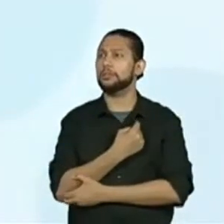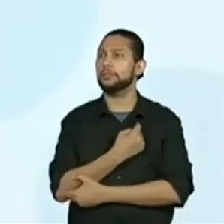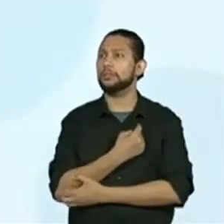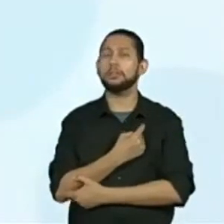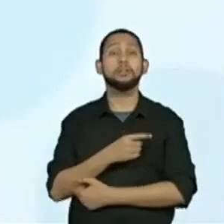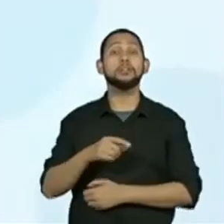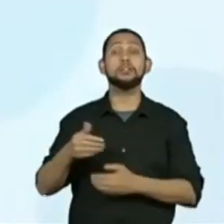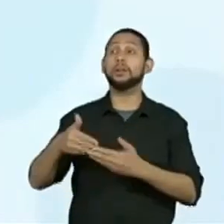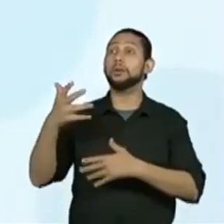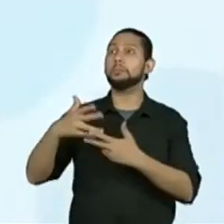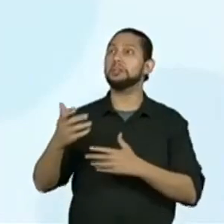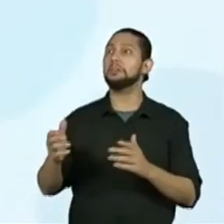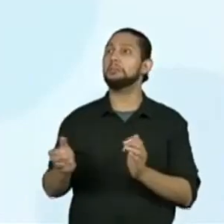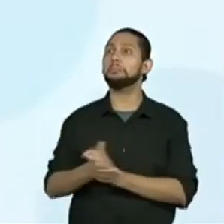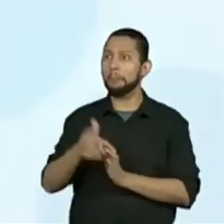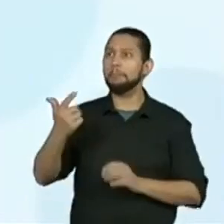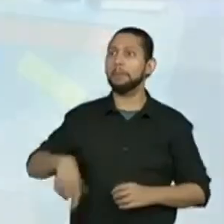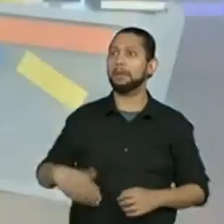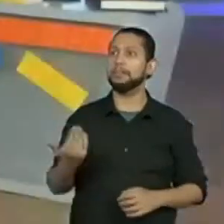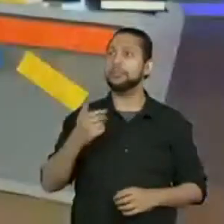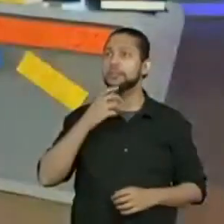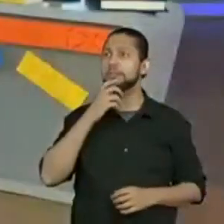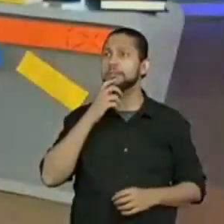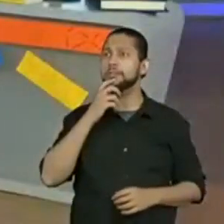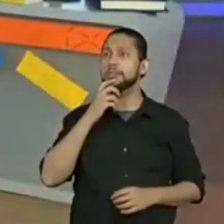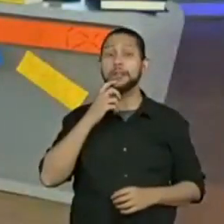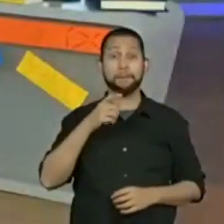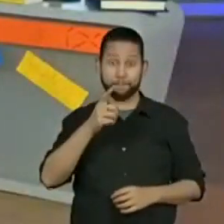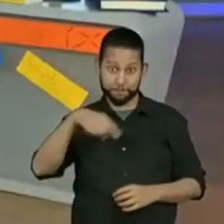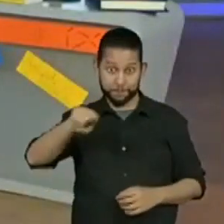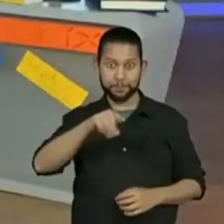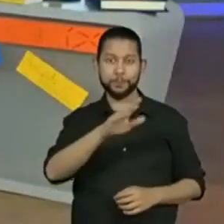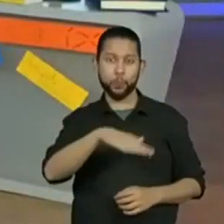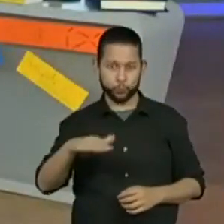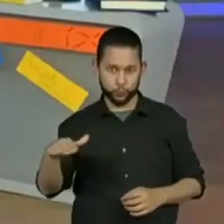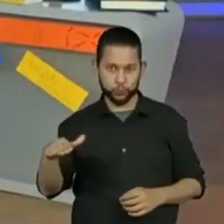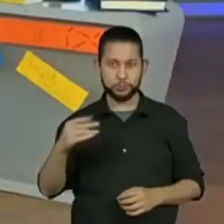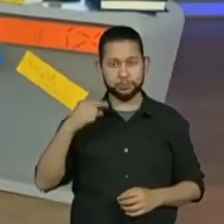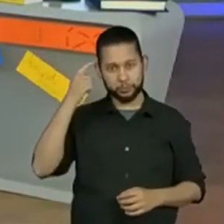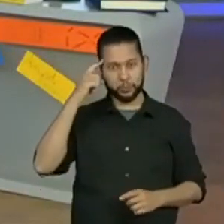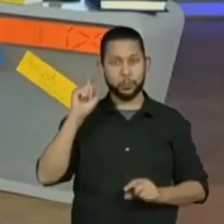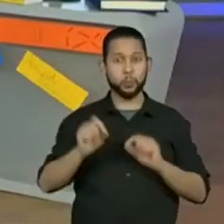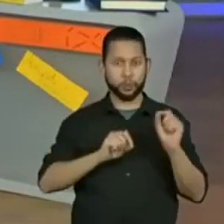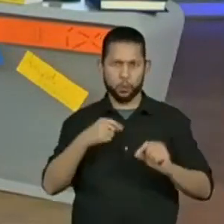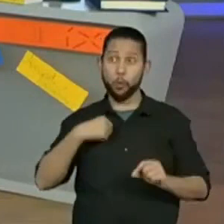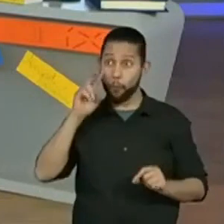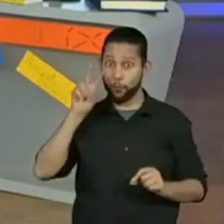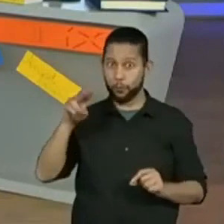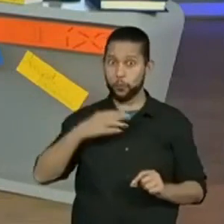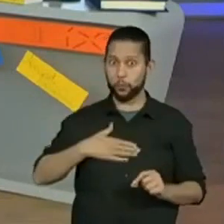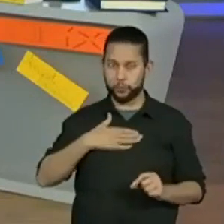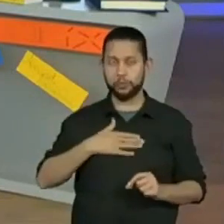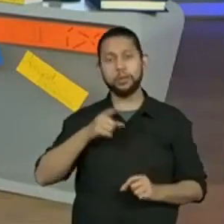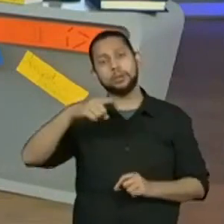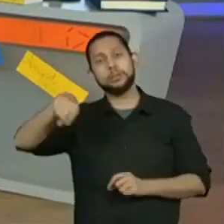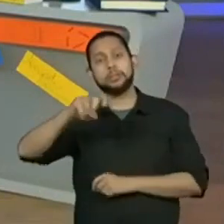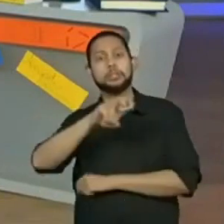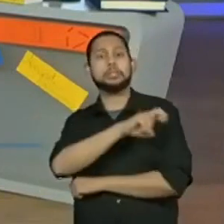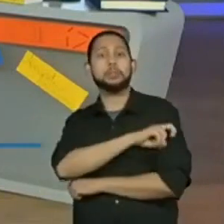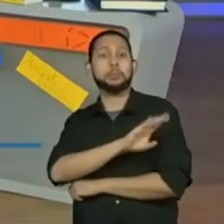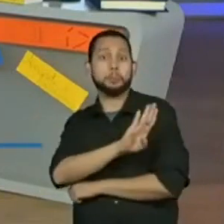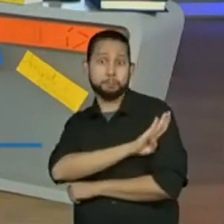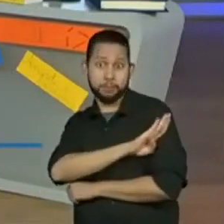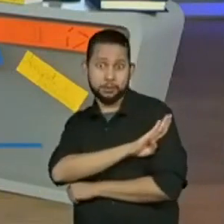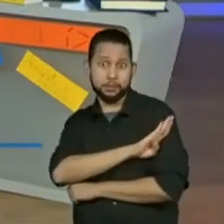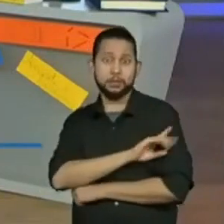Que mais? Os alunos estavam sendo colocados assim, ó. Achei muito bacana. Os alunos do quinto ano B,